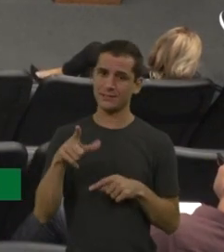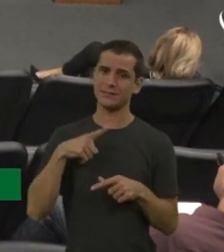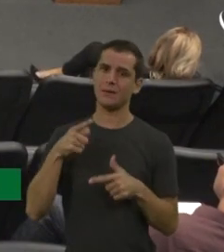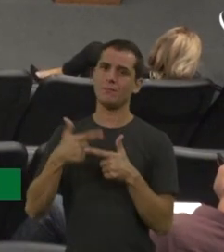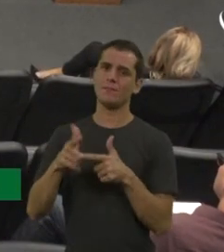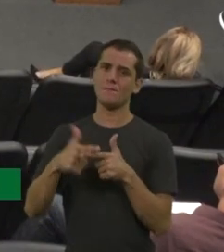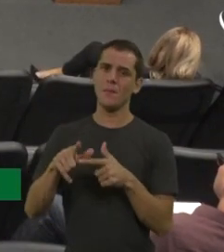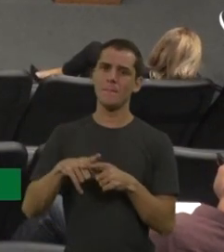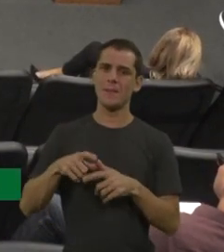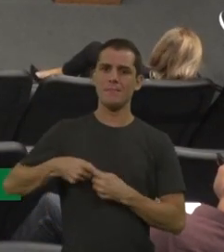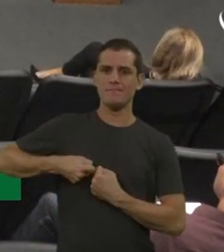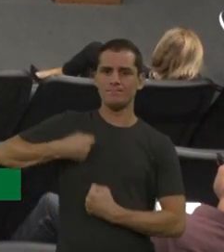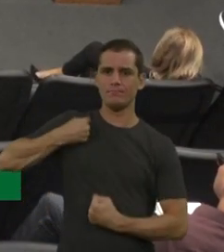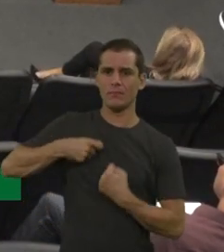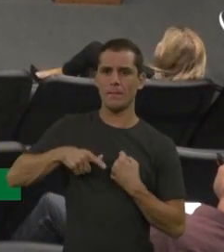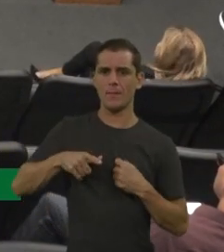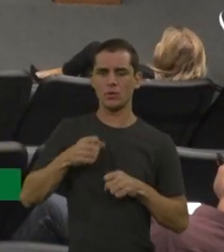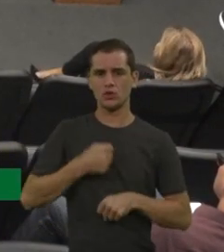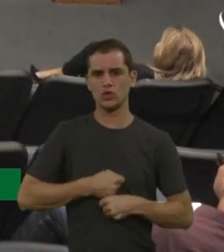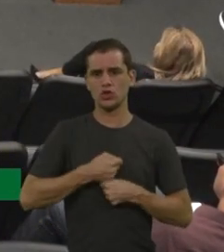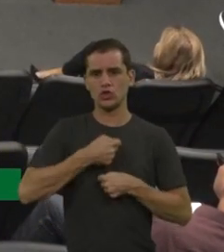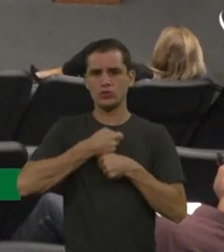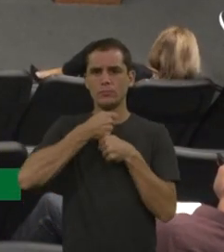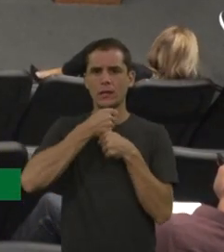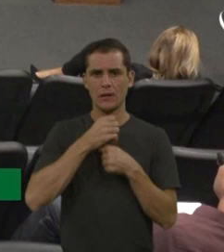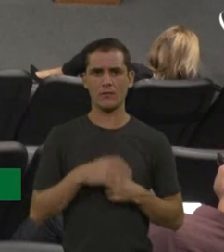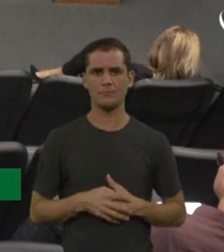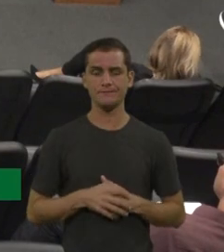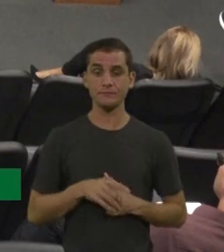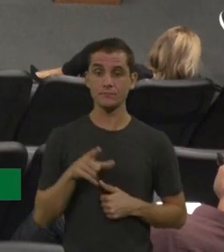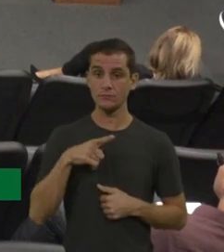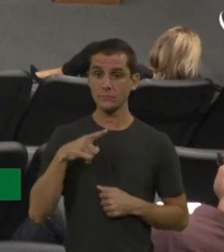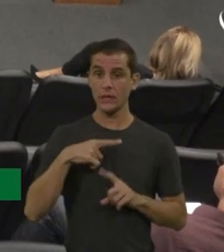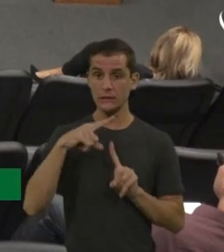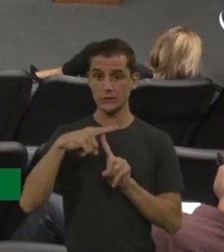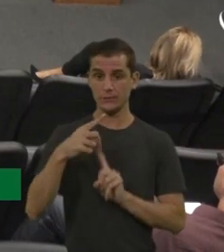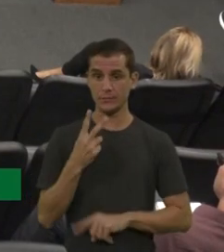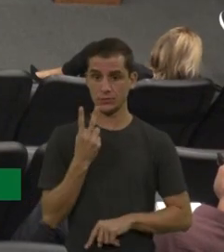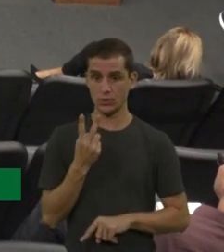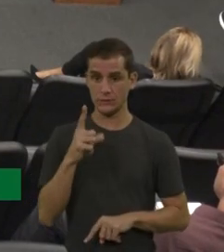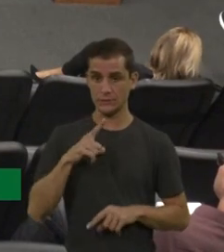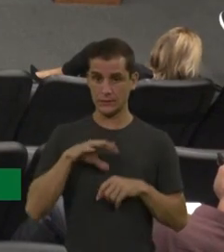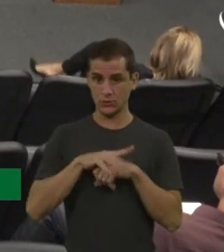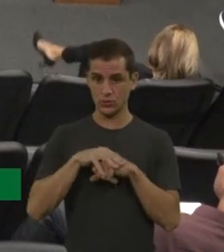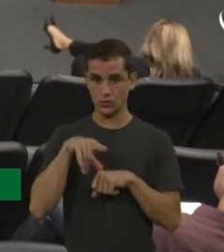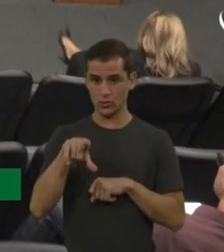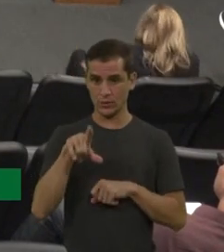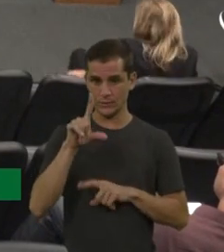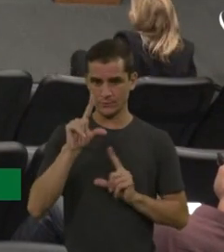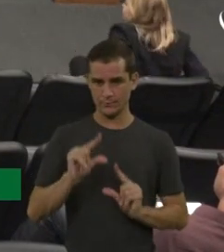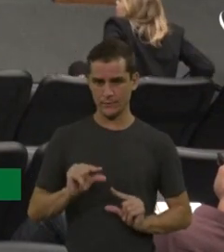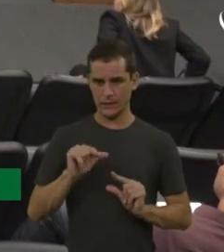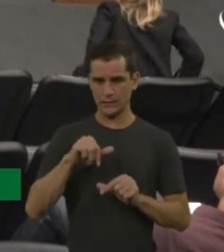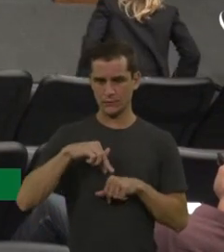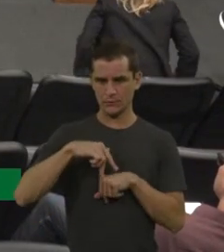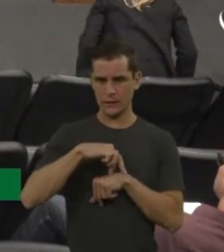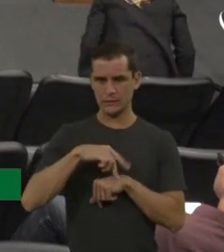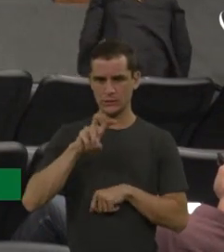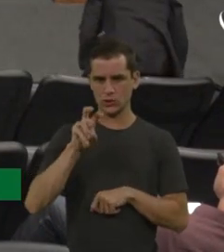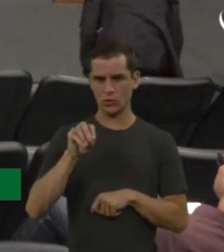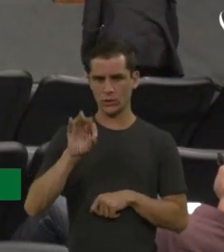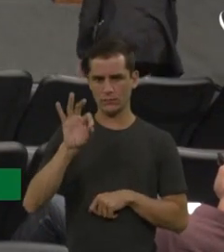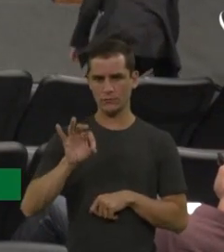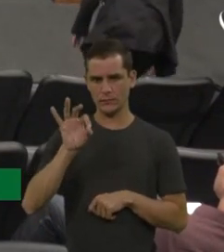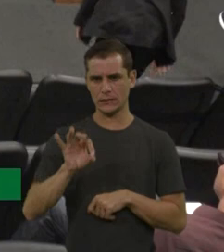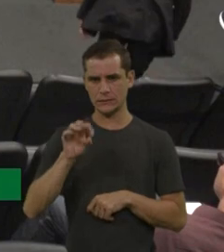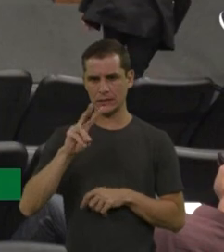muscular espinhal. Na AME tipo 2, essa doença, eles têm uma sobrevida reduzida em torno de 50% só vai